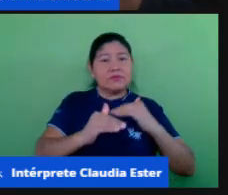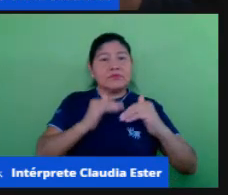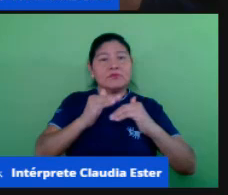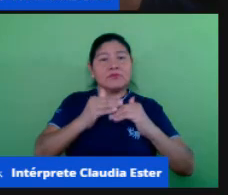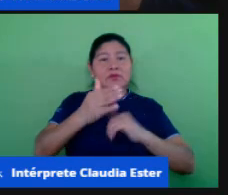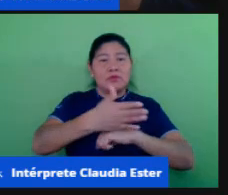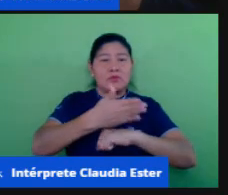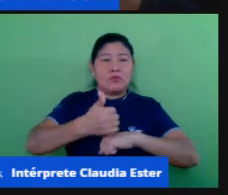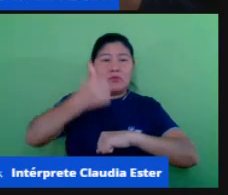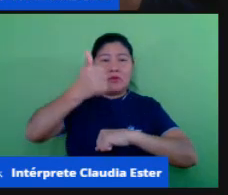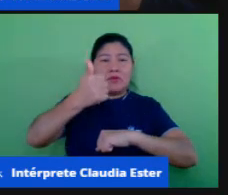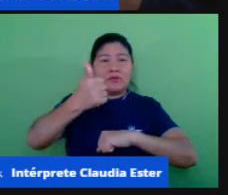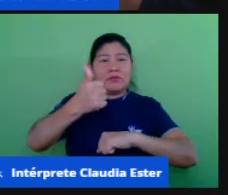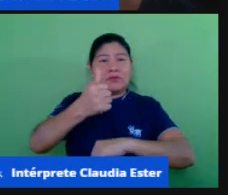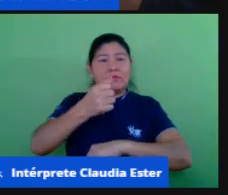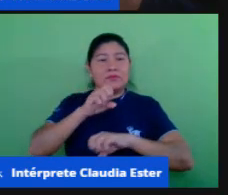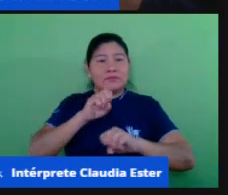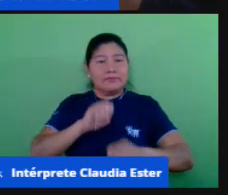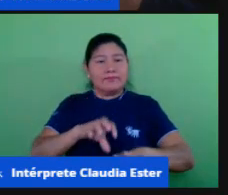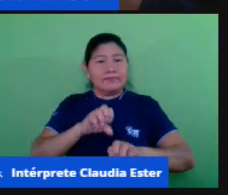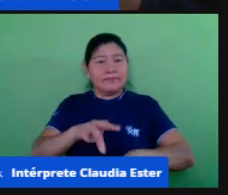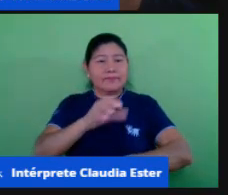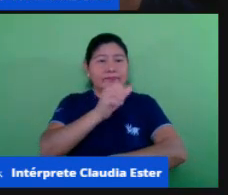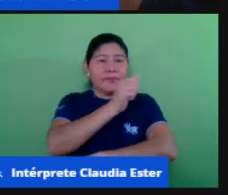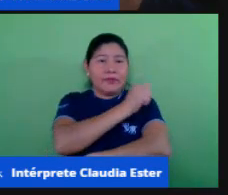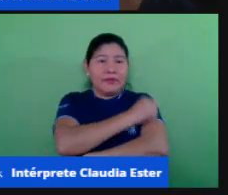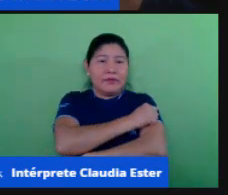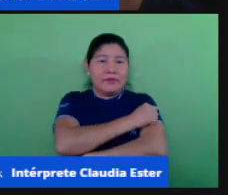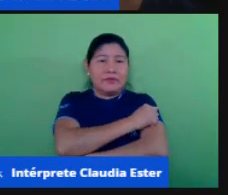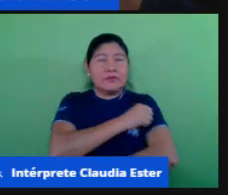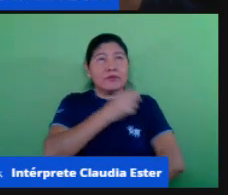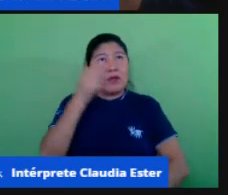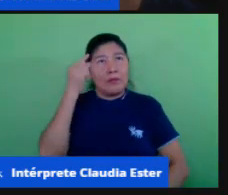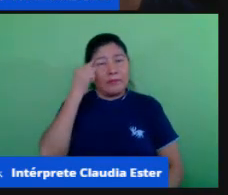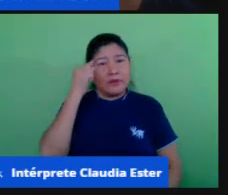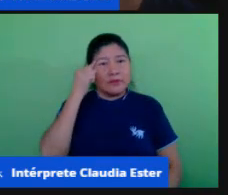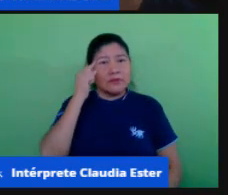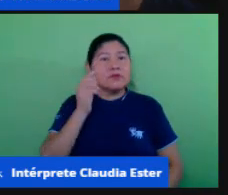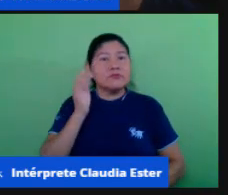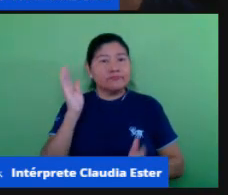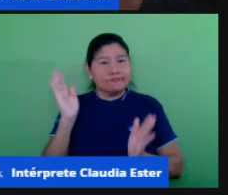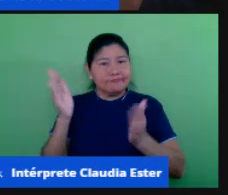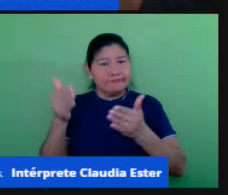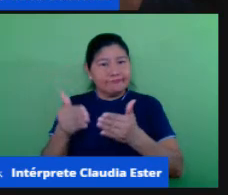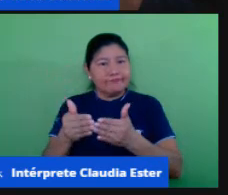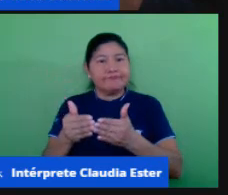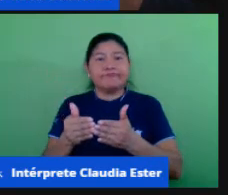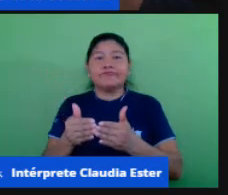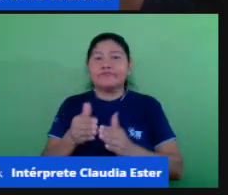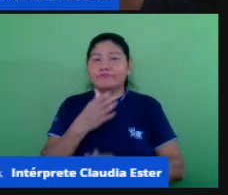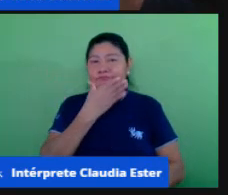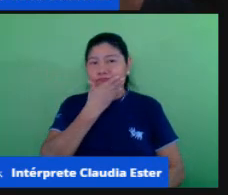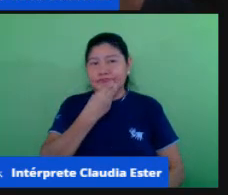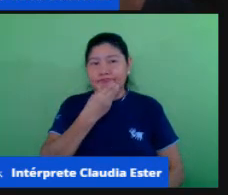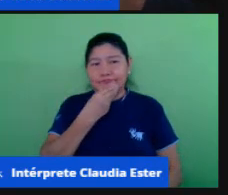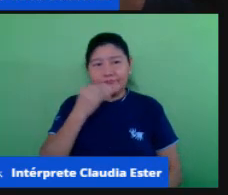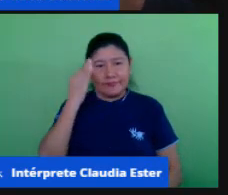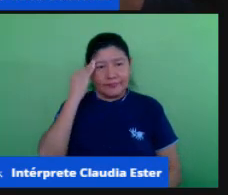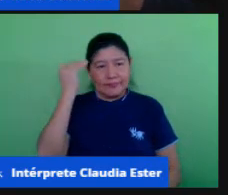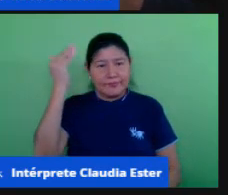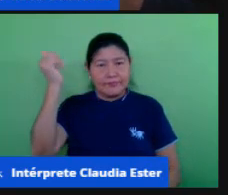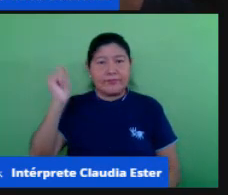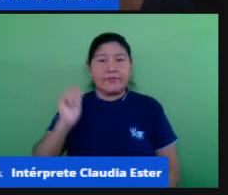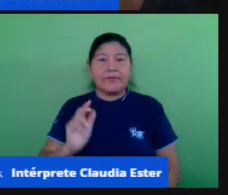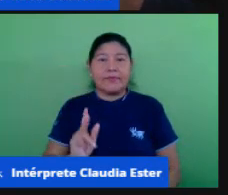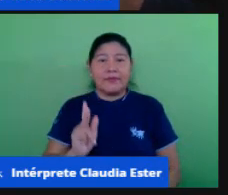então pensando a partir de Kensky a relação de educação formação de professores